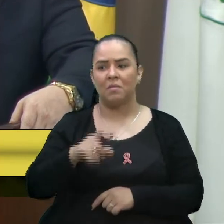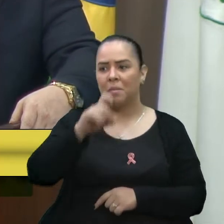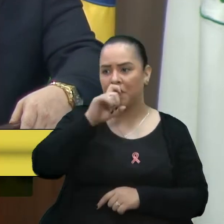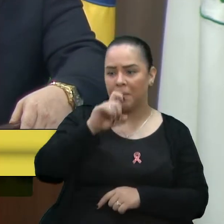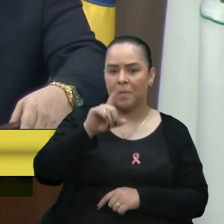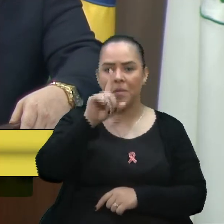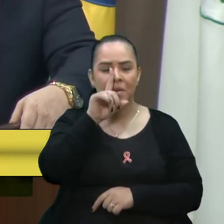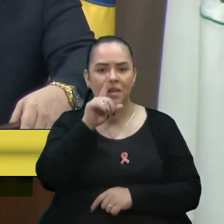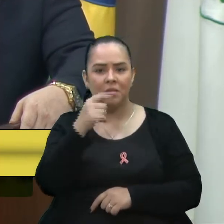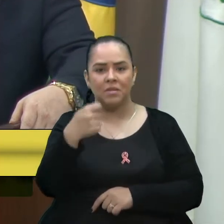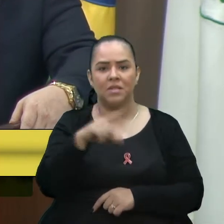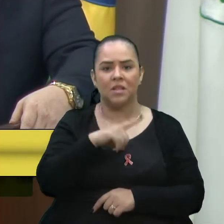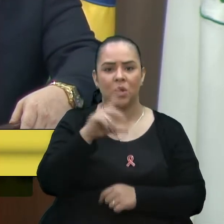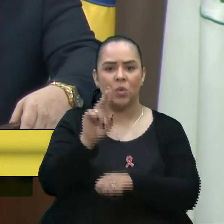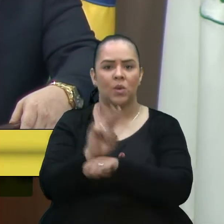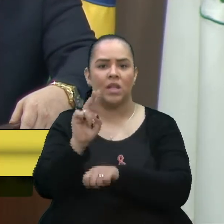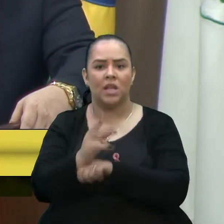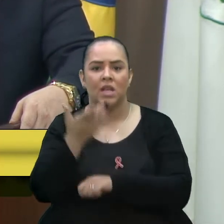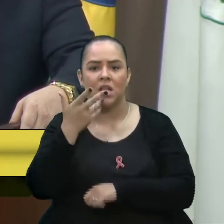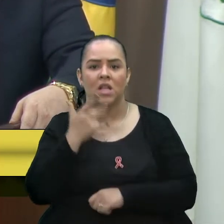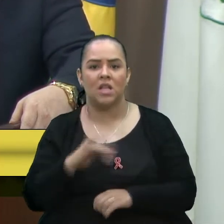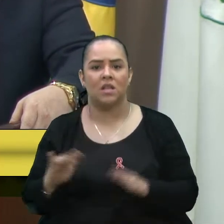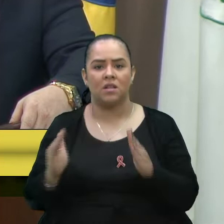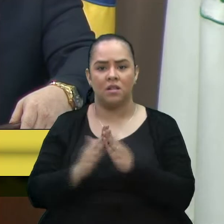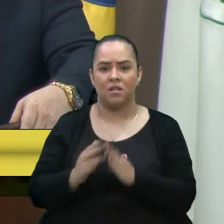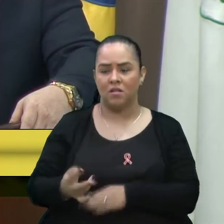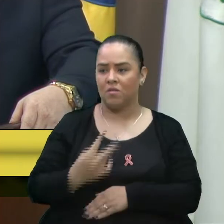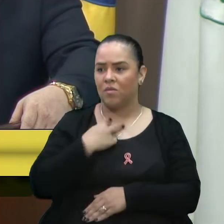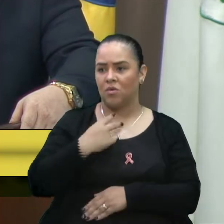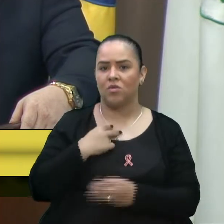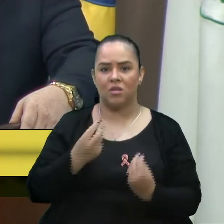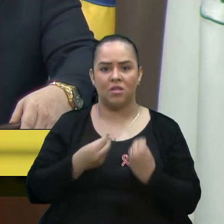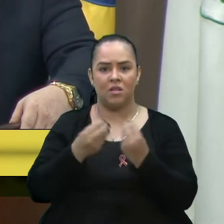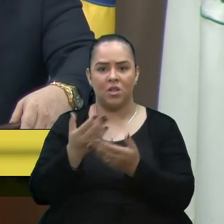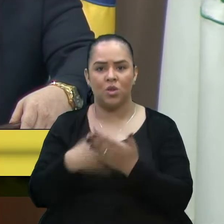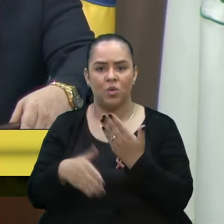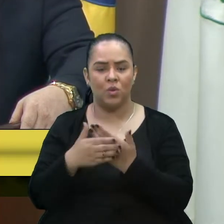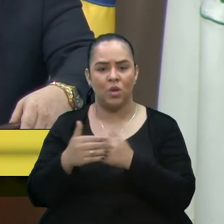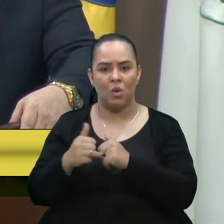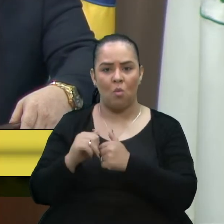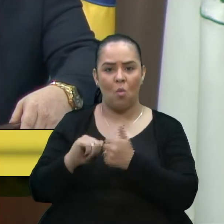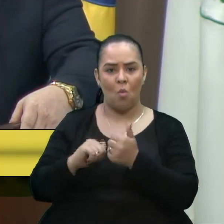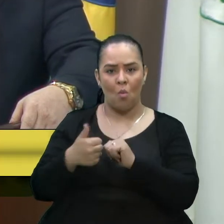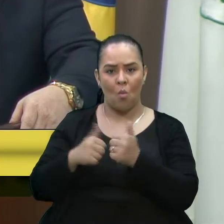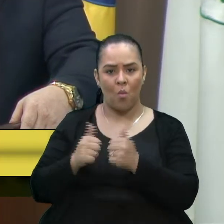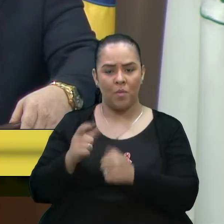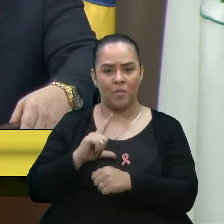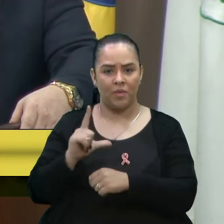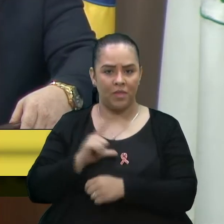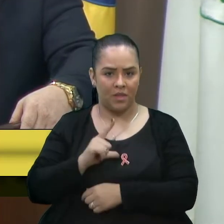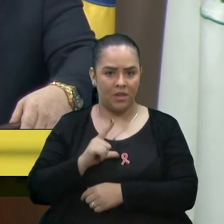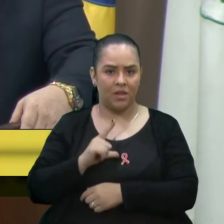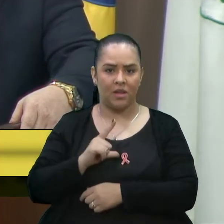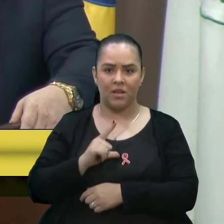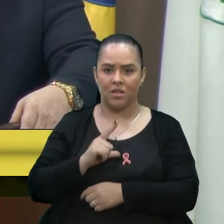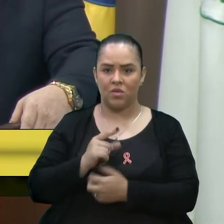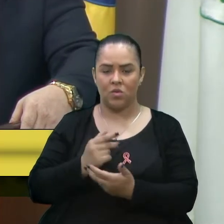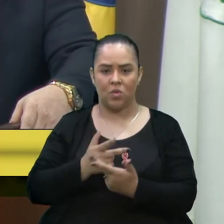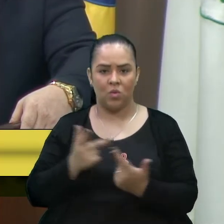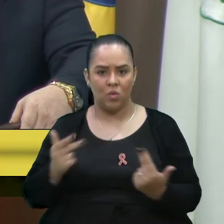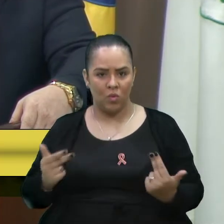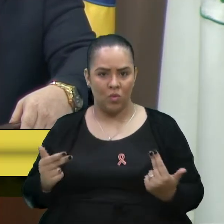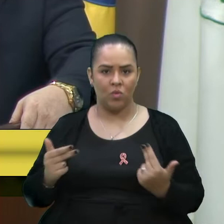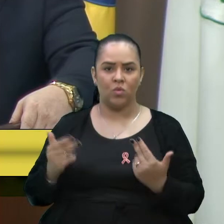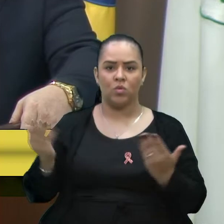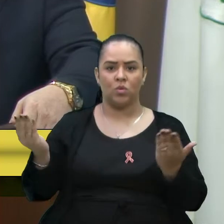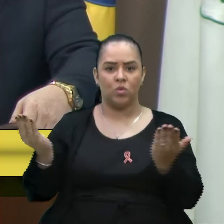cuidando da criança em casa, ela não pode oferecer toda a sua qualidade que tem da sua mão de obra, do seu